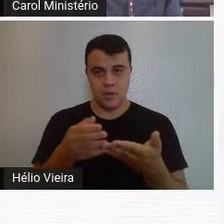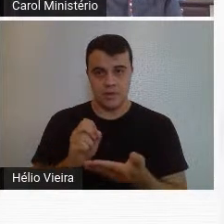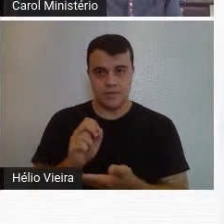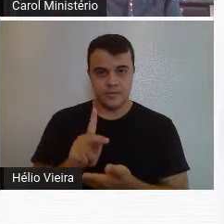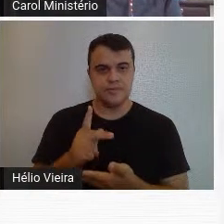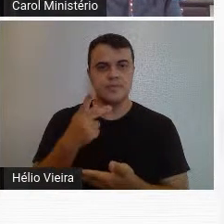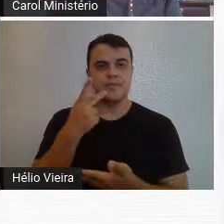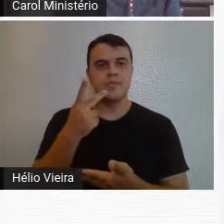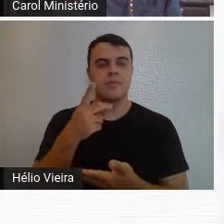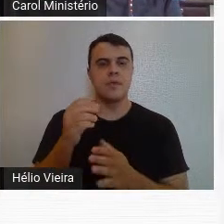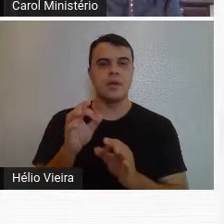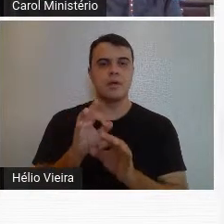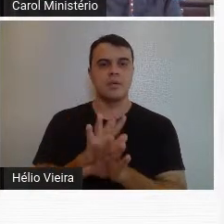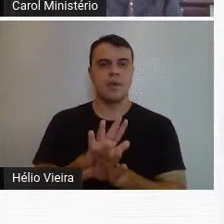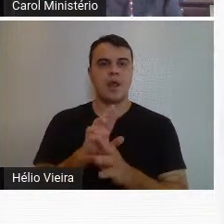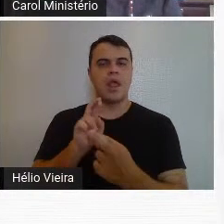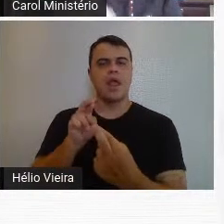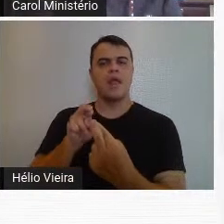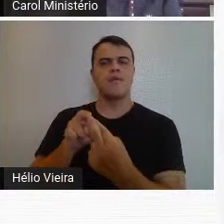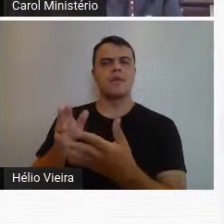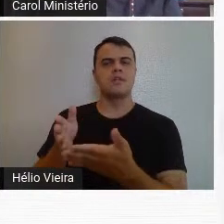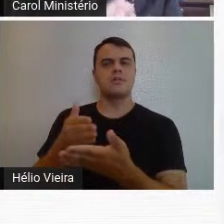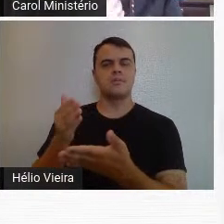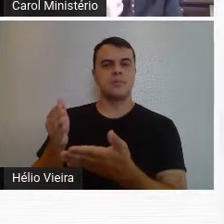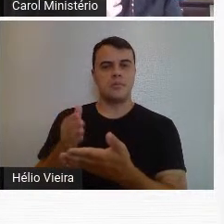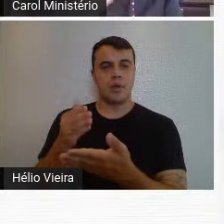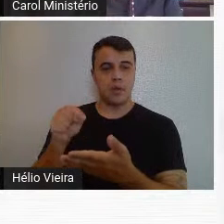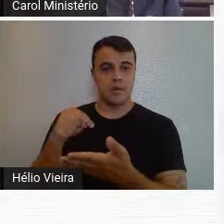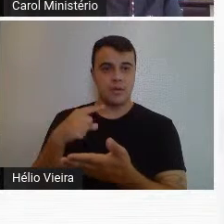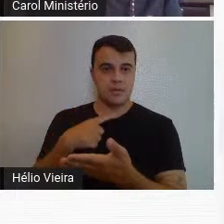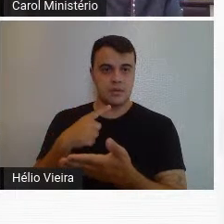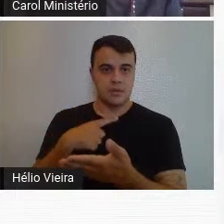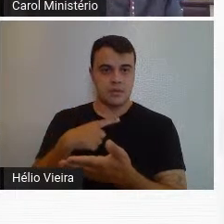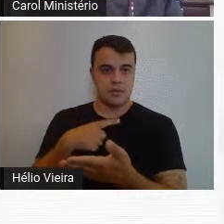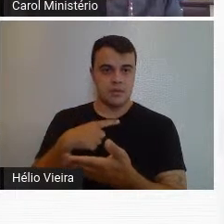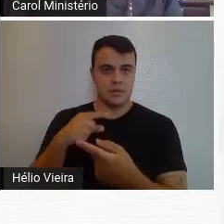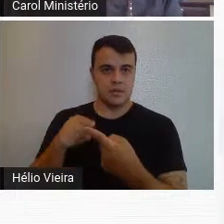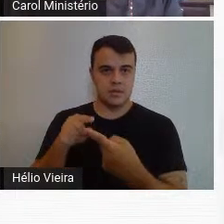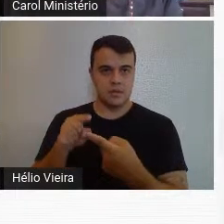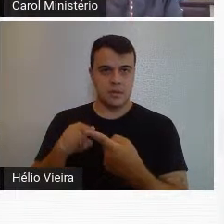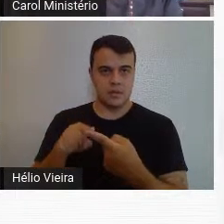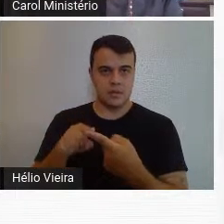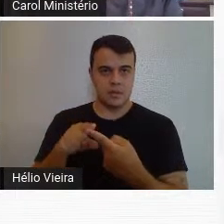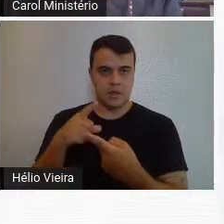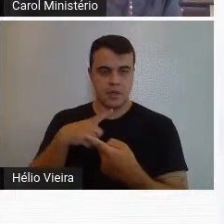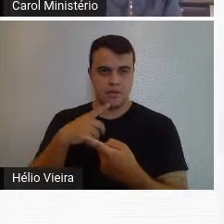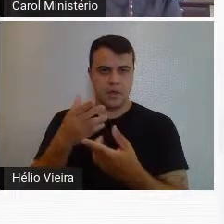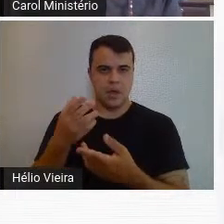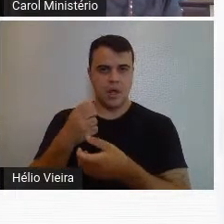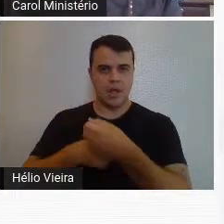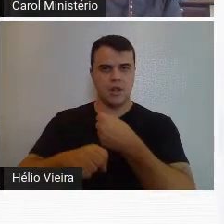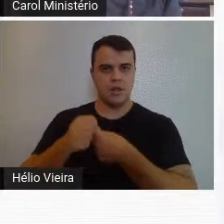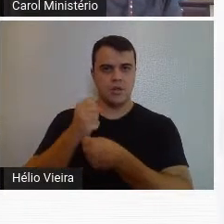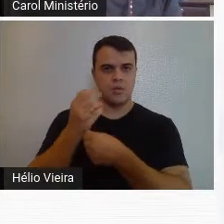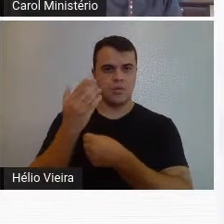pessoal, só para finalizar as referências bibliográficas, são os catálogos, o ciclo de debates que houve ano passado